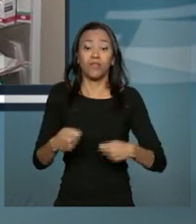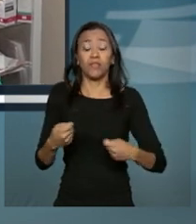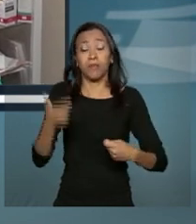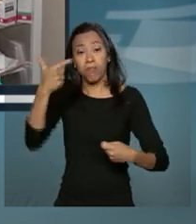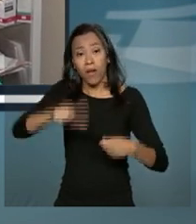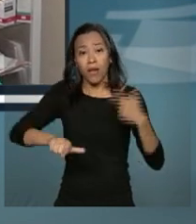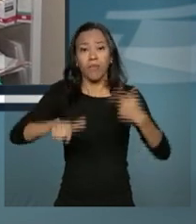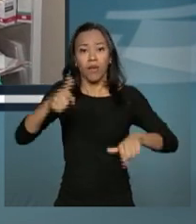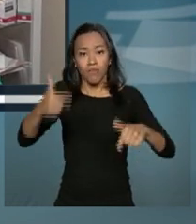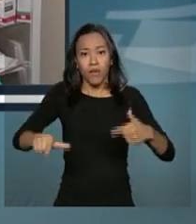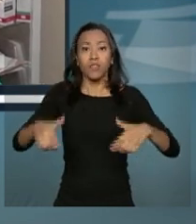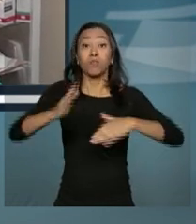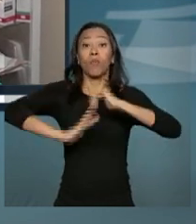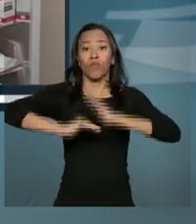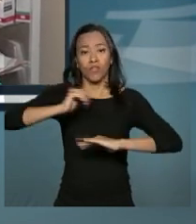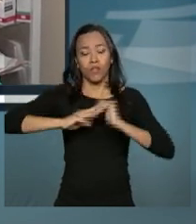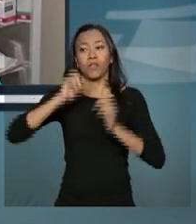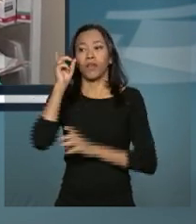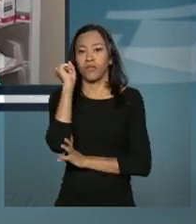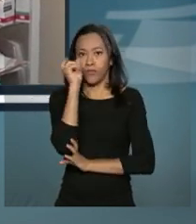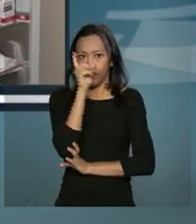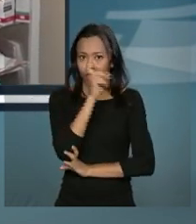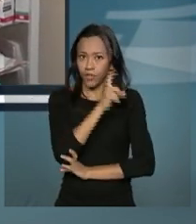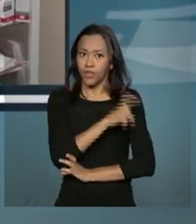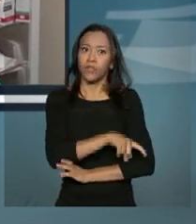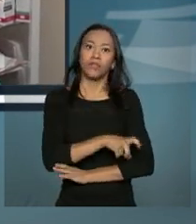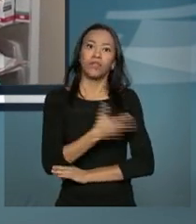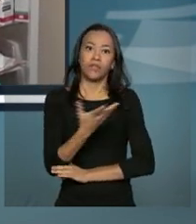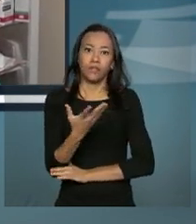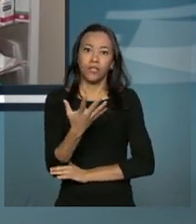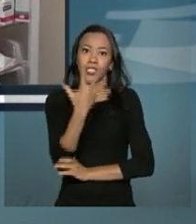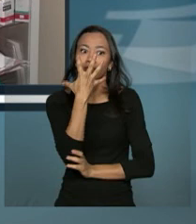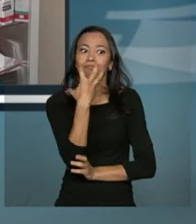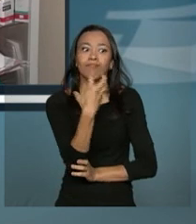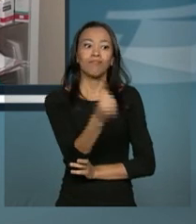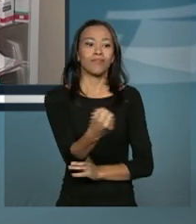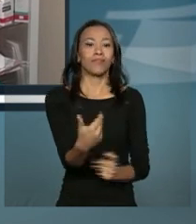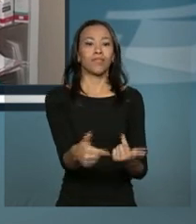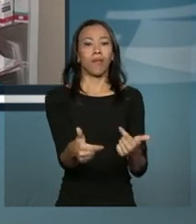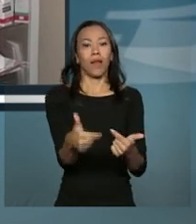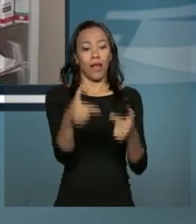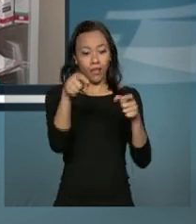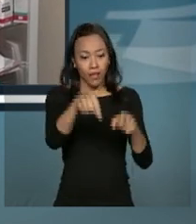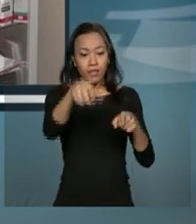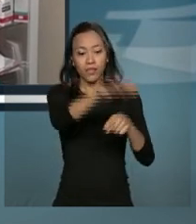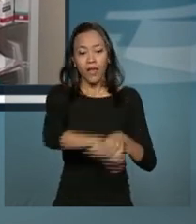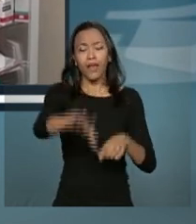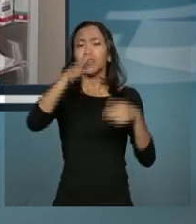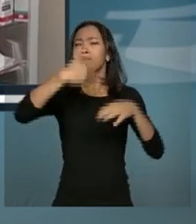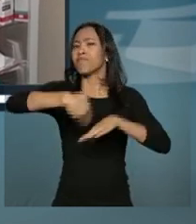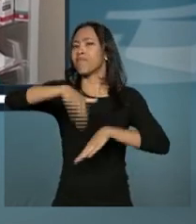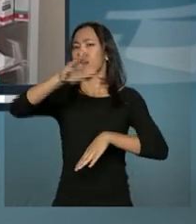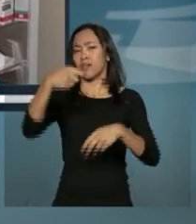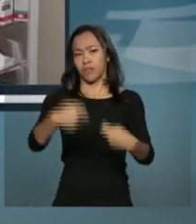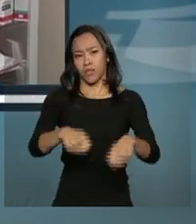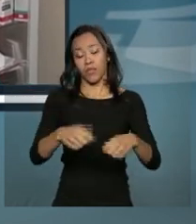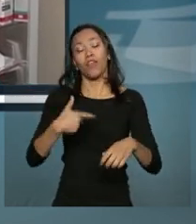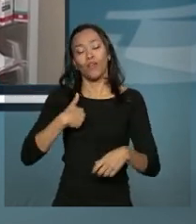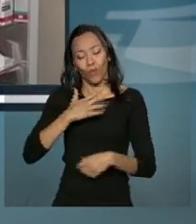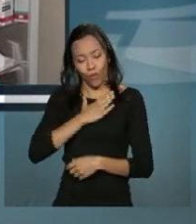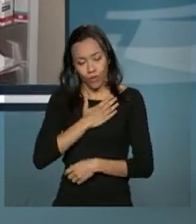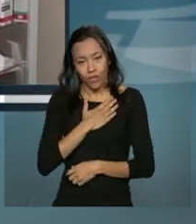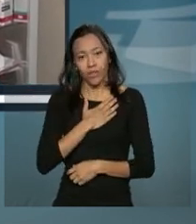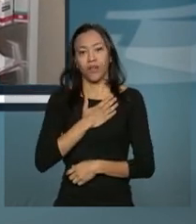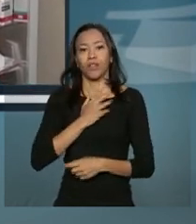profissionais, são profissionais que são difíceis de ser atraídos para as áreas que mais necessitam. Estou gostando muito,